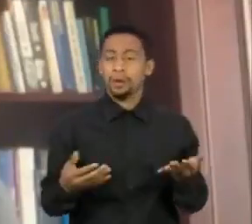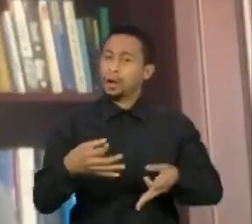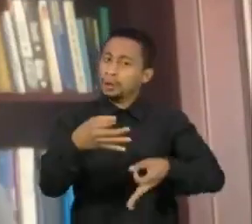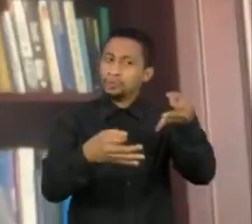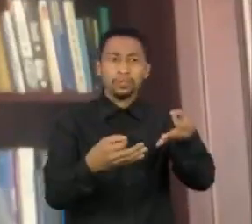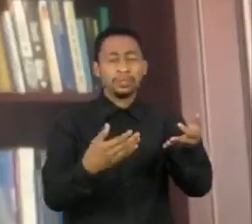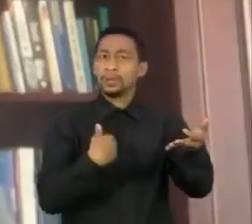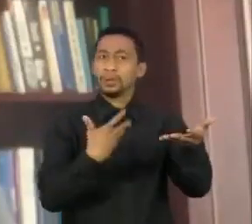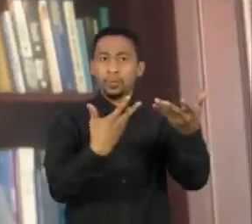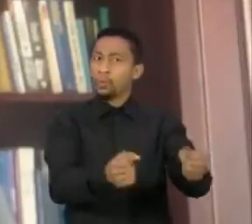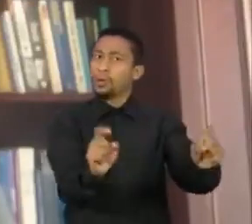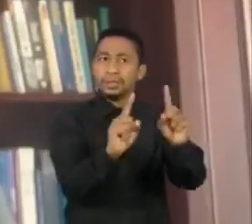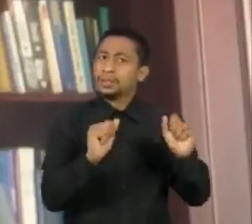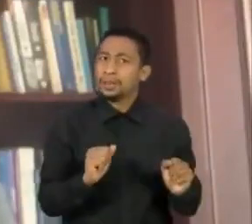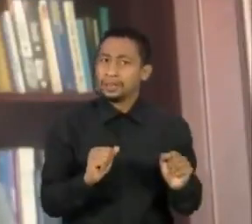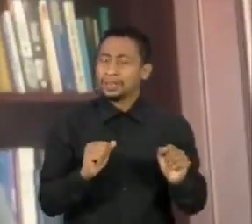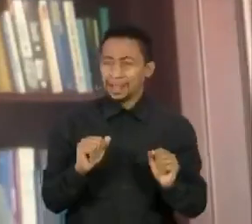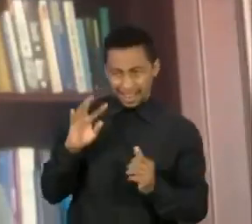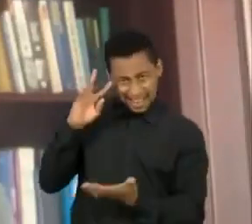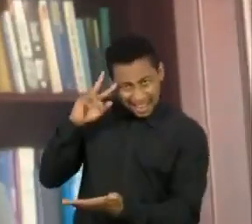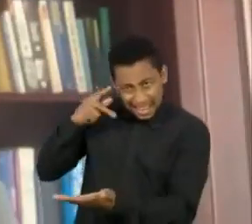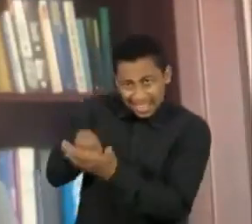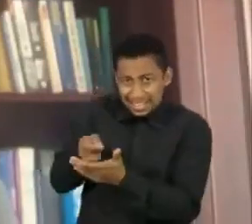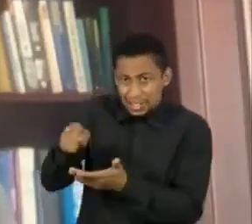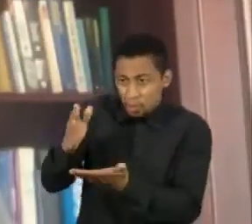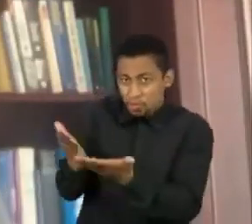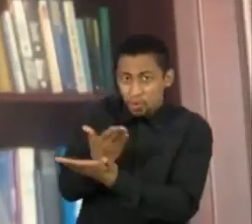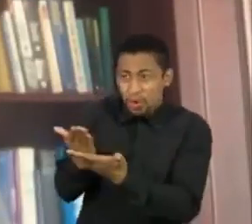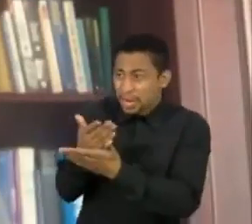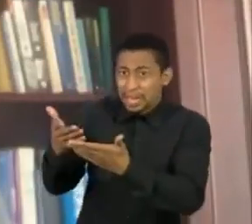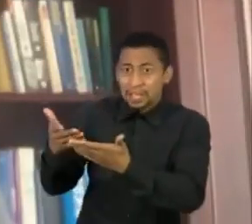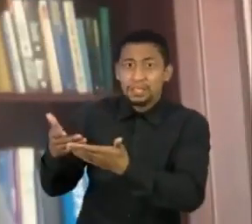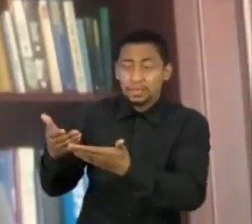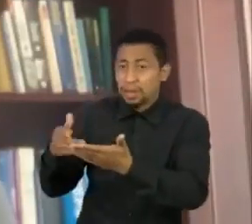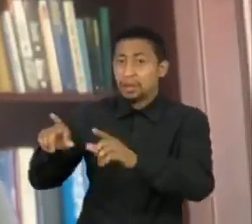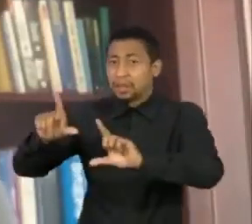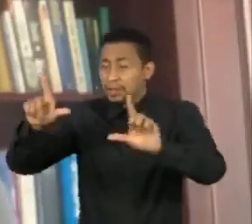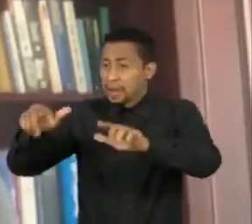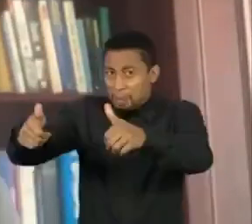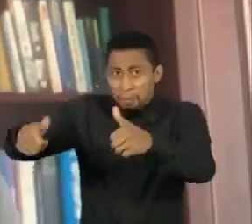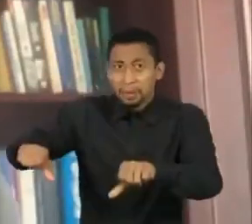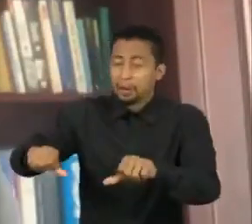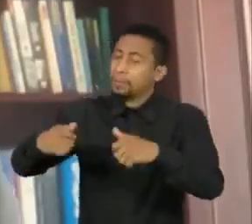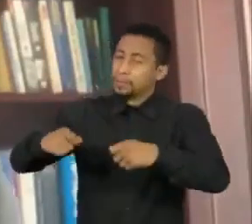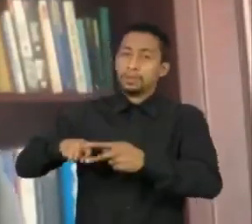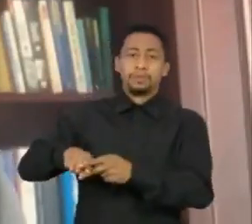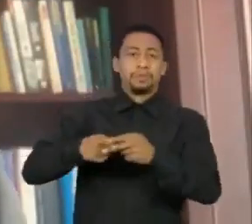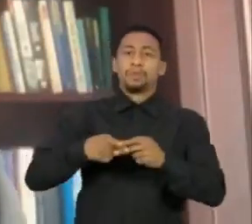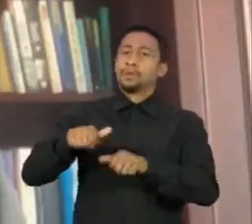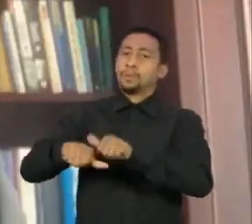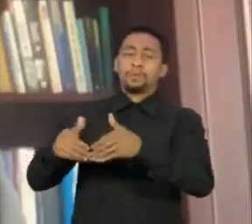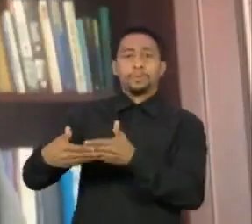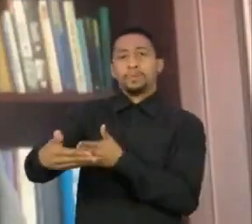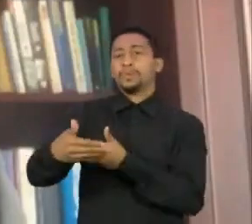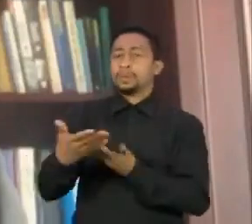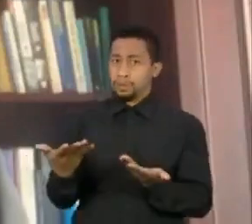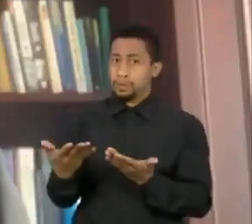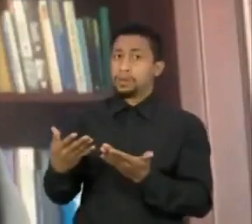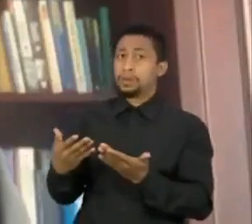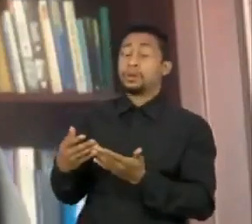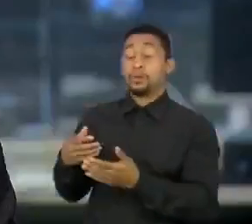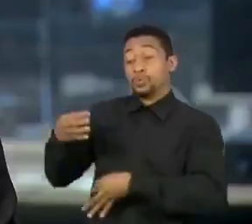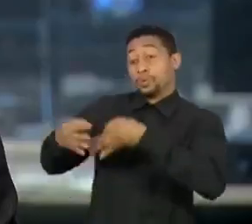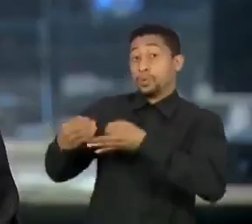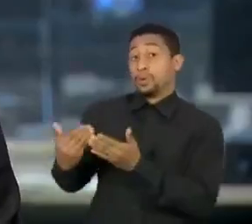Portanto, me parece que essa decisão é uma decisão que precisa ser reformada, que precisa ser reanalisada pelo tribunal